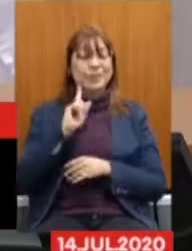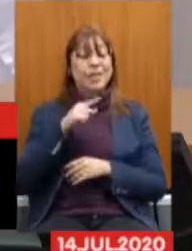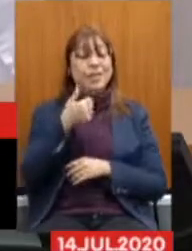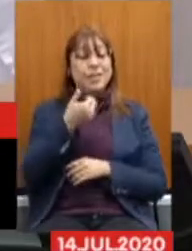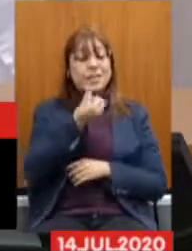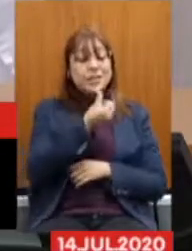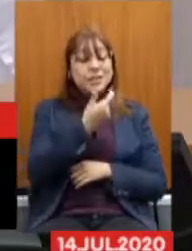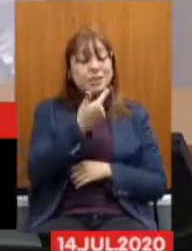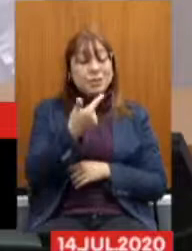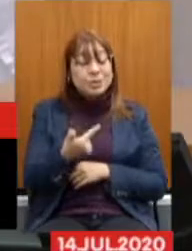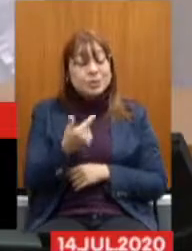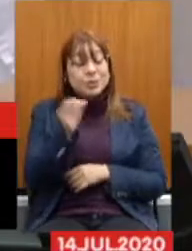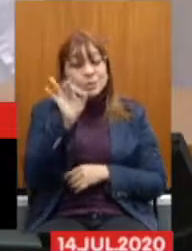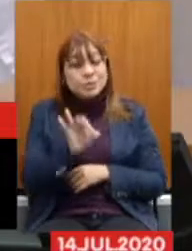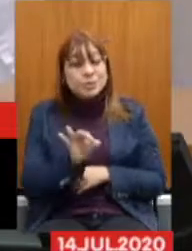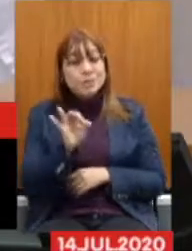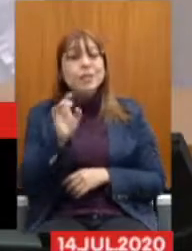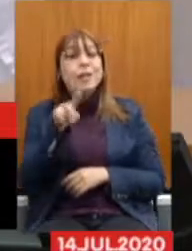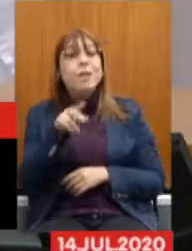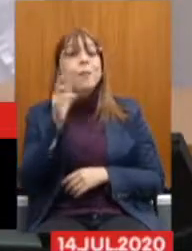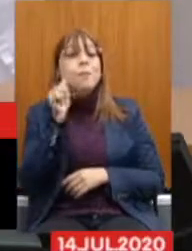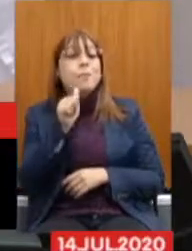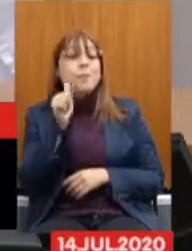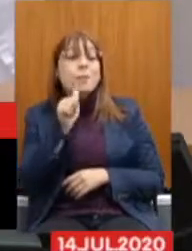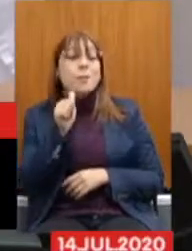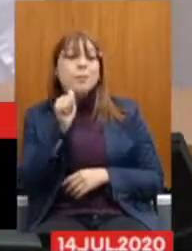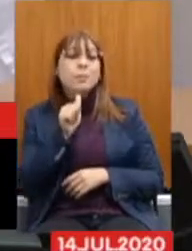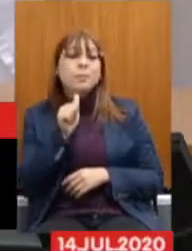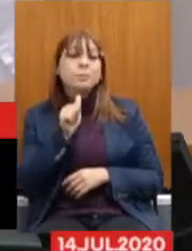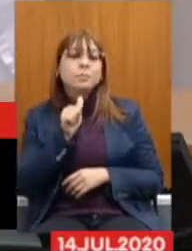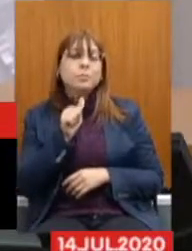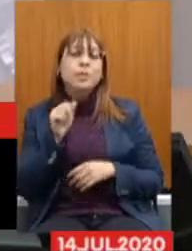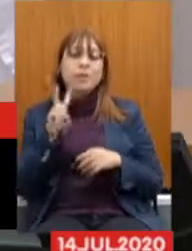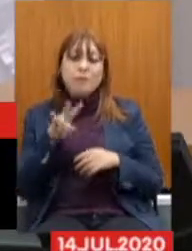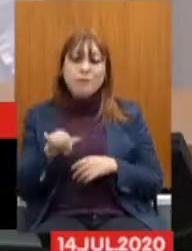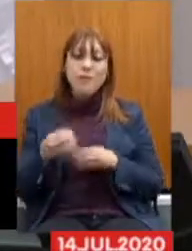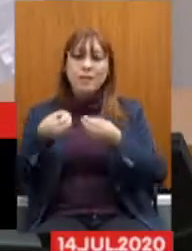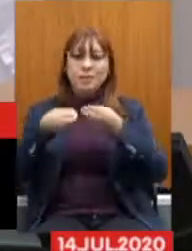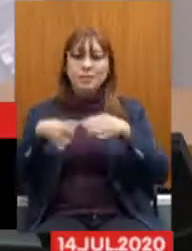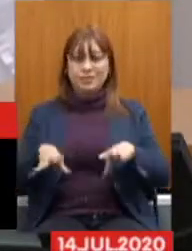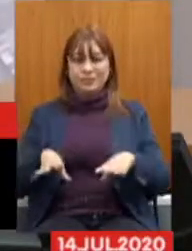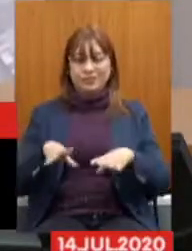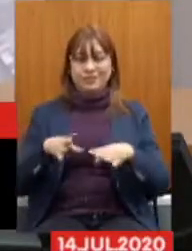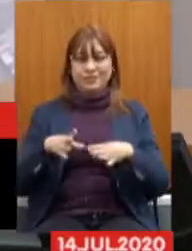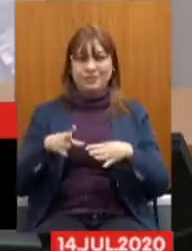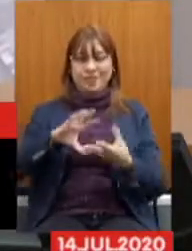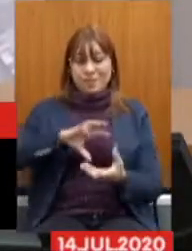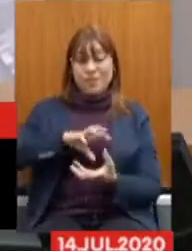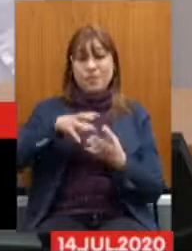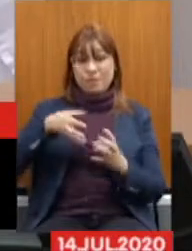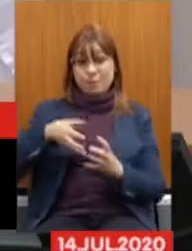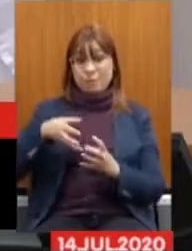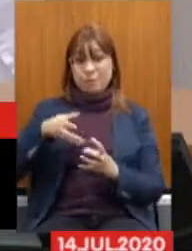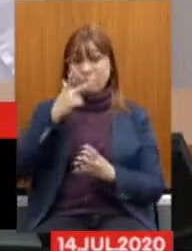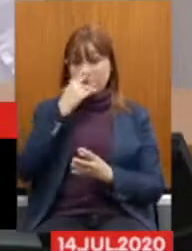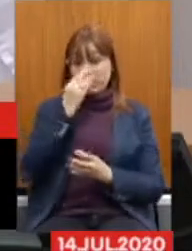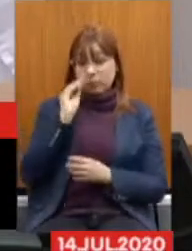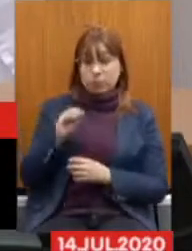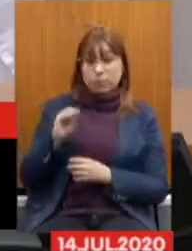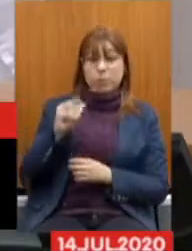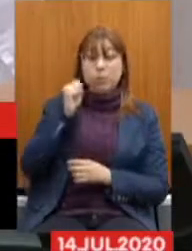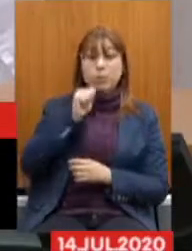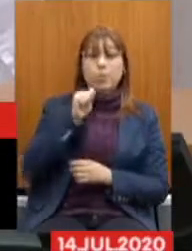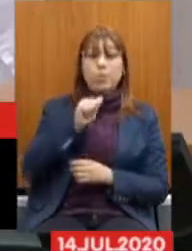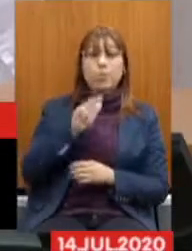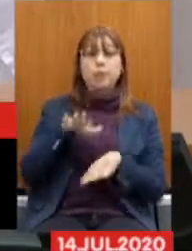% Do quadro de pessoal Da Justiça Mineira Será impactado Com uma reforma Que despreza O fato Da